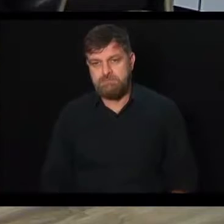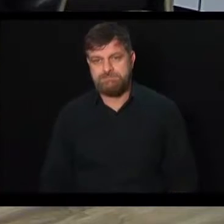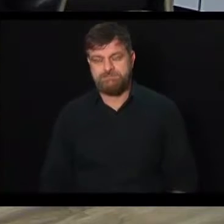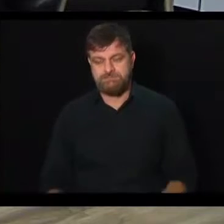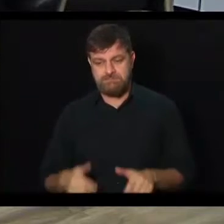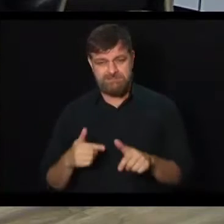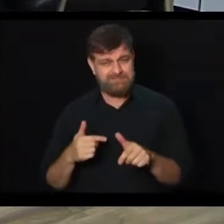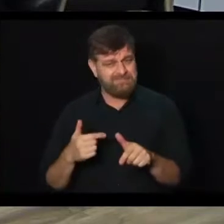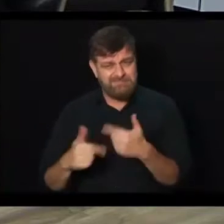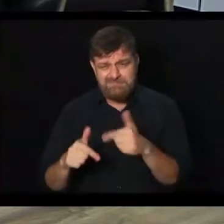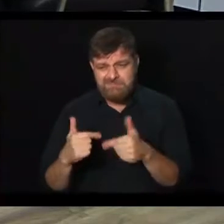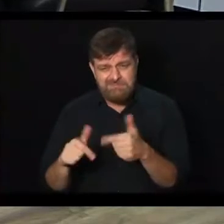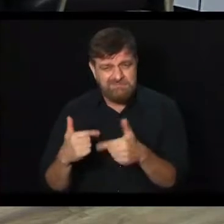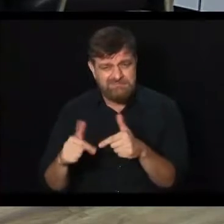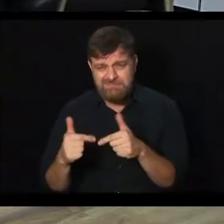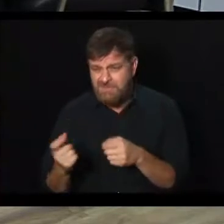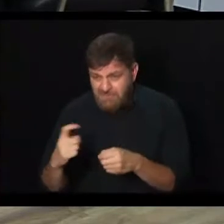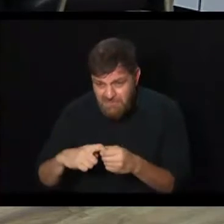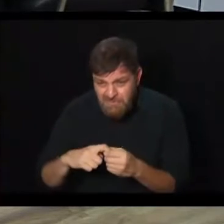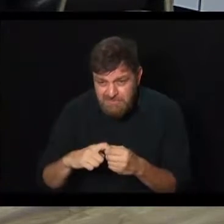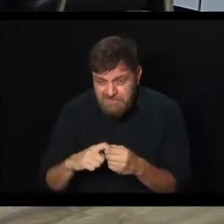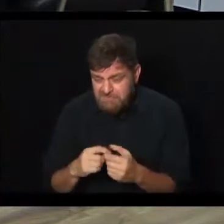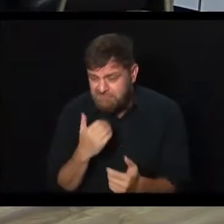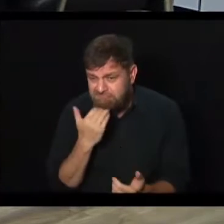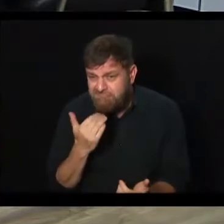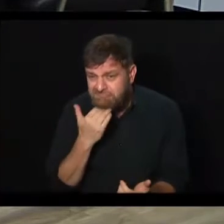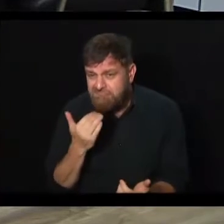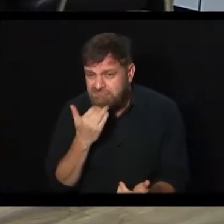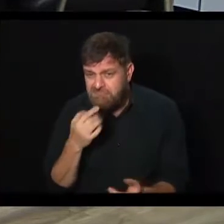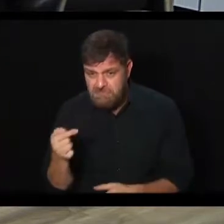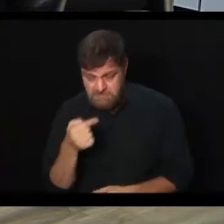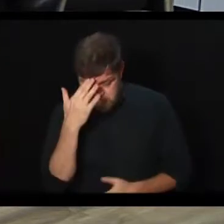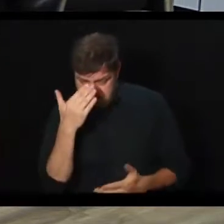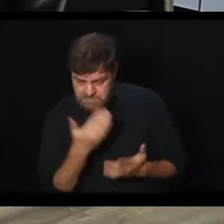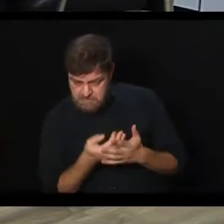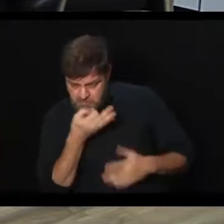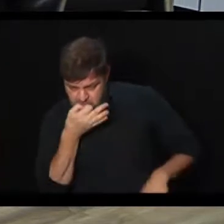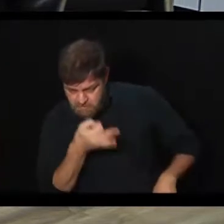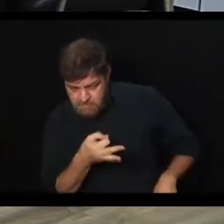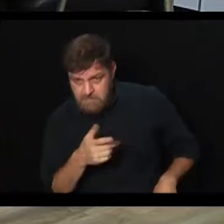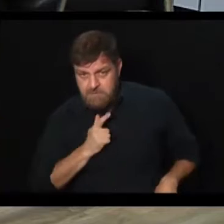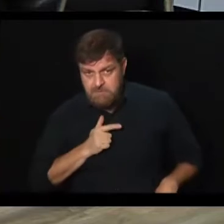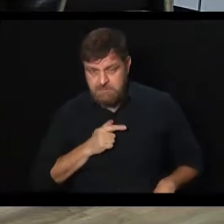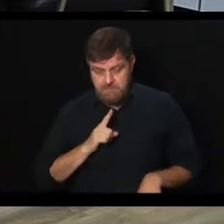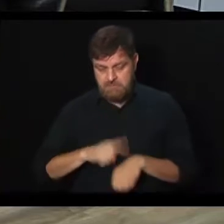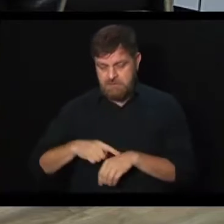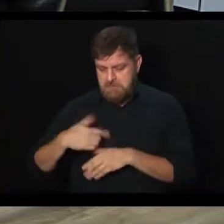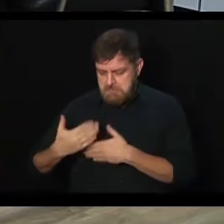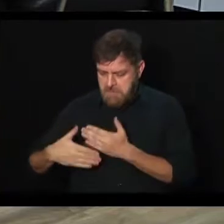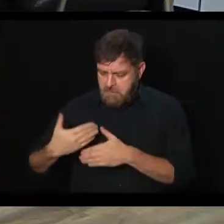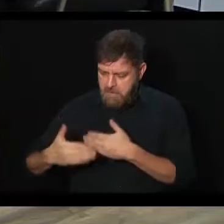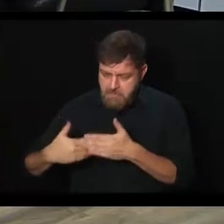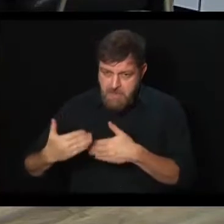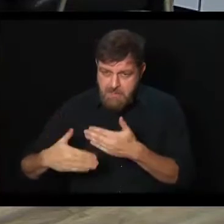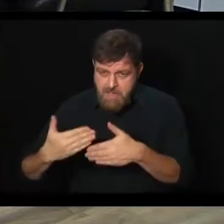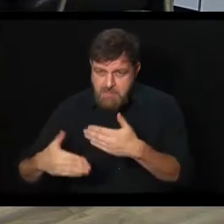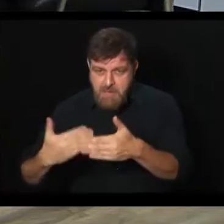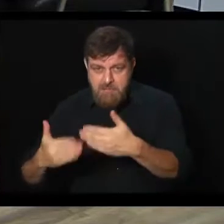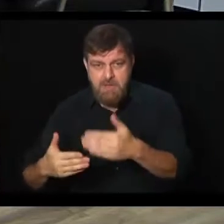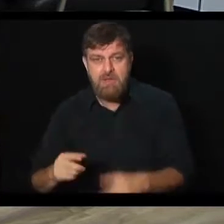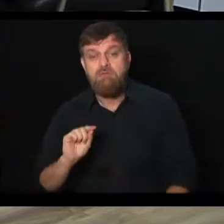foi retomado. Vocês acreditam que, a longo prazo, isso vai poder